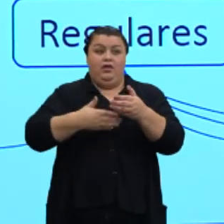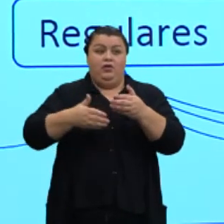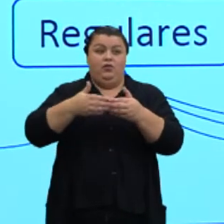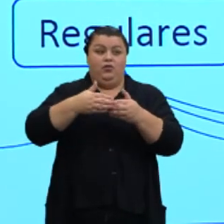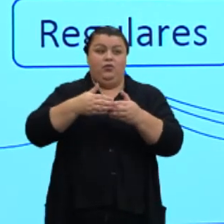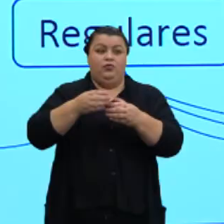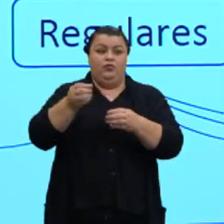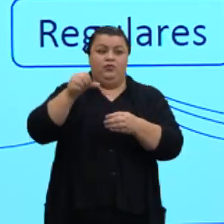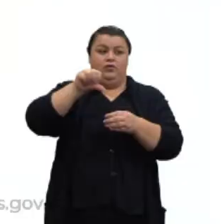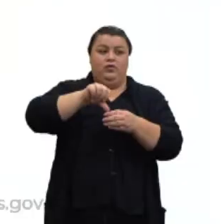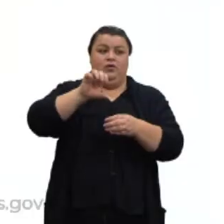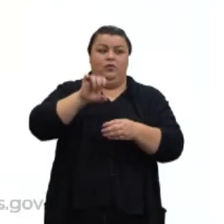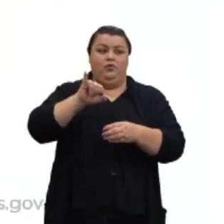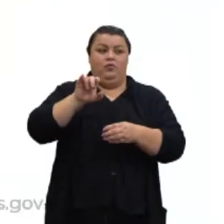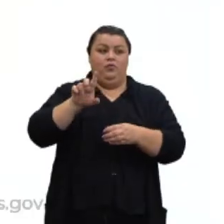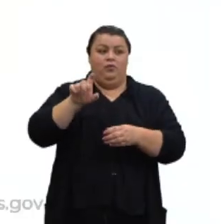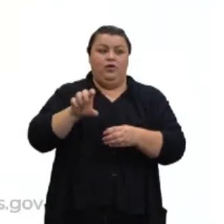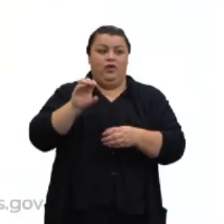abertura.